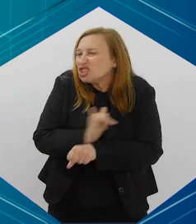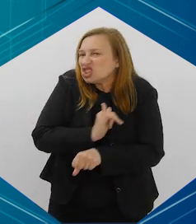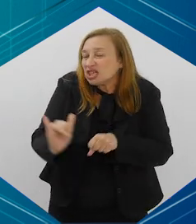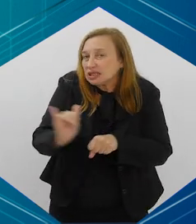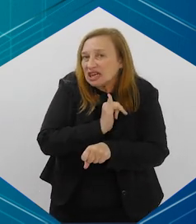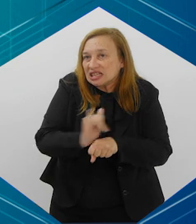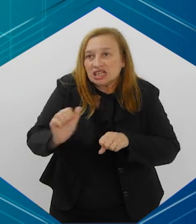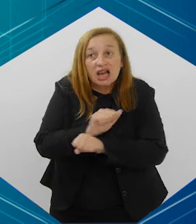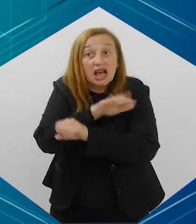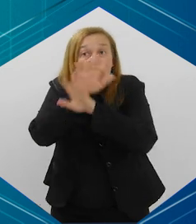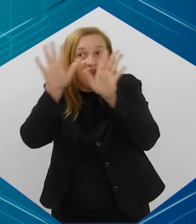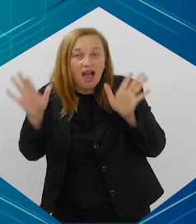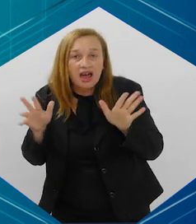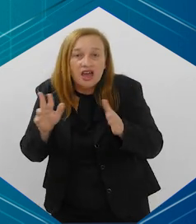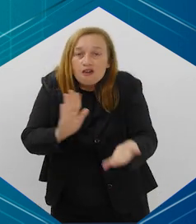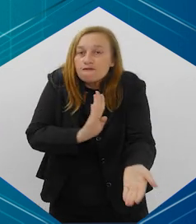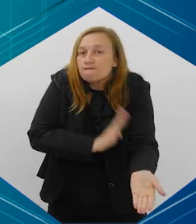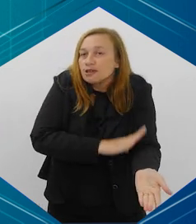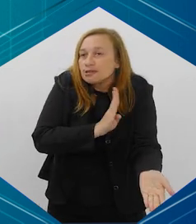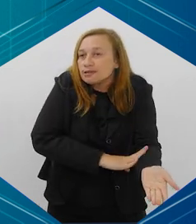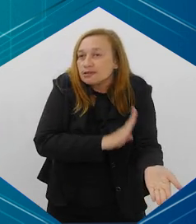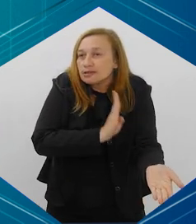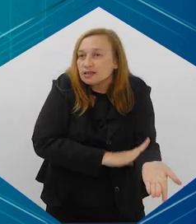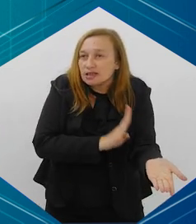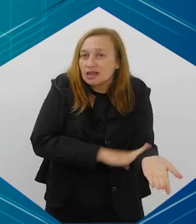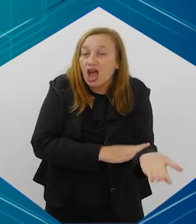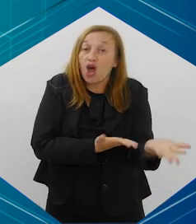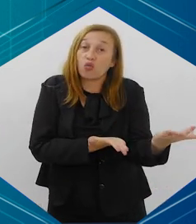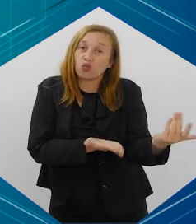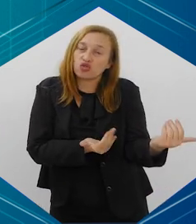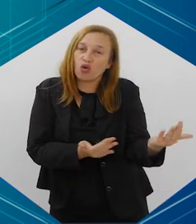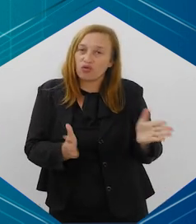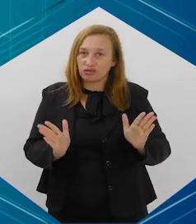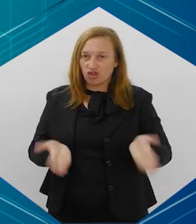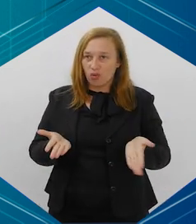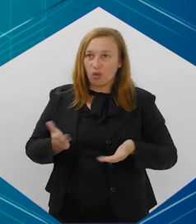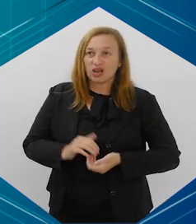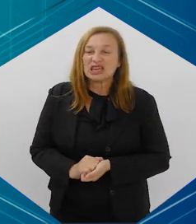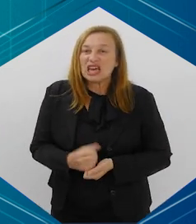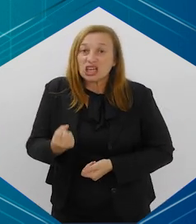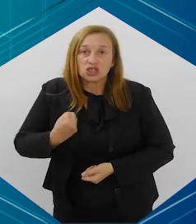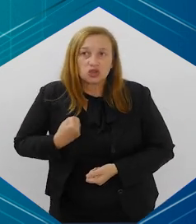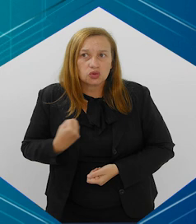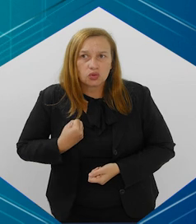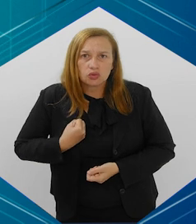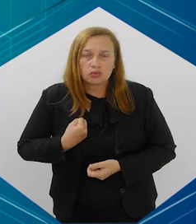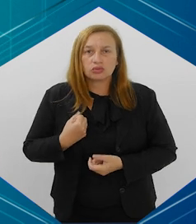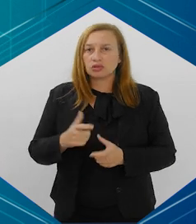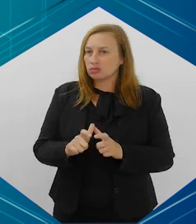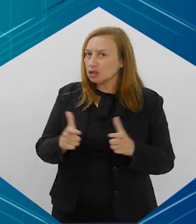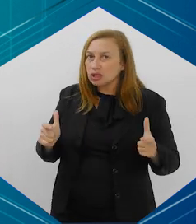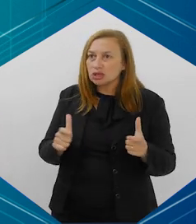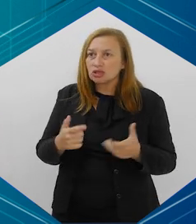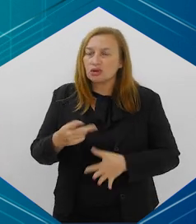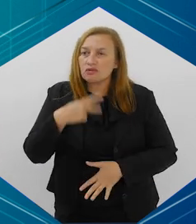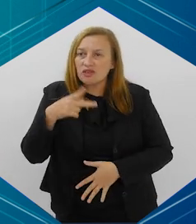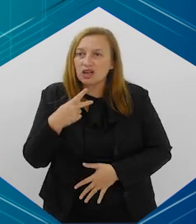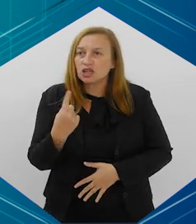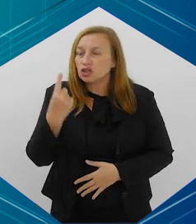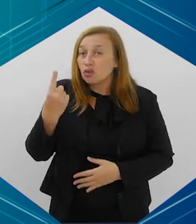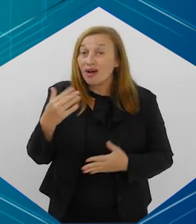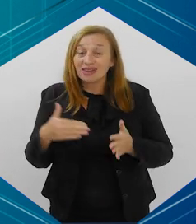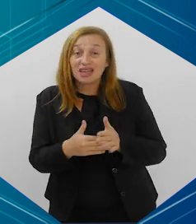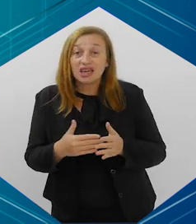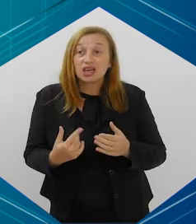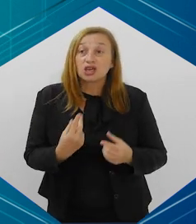Então, isso é uma estratégia clara de viciar essa juventude, né? Esses números são muito significativos, nós estamos